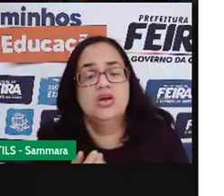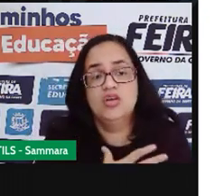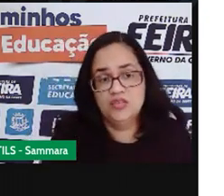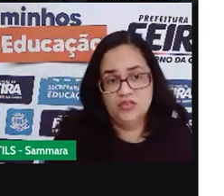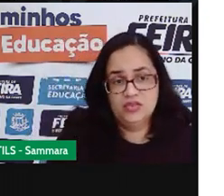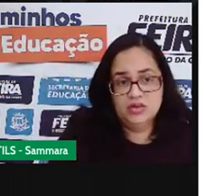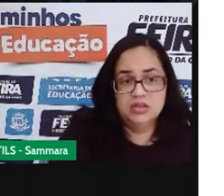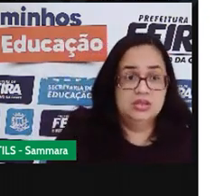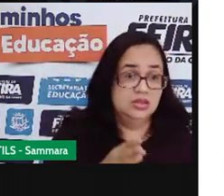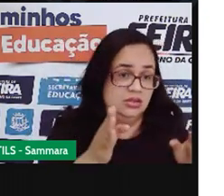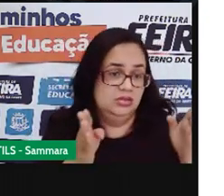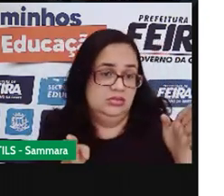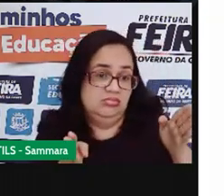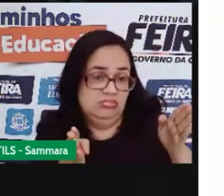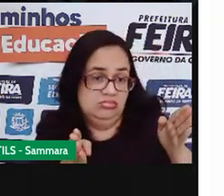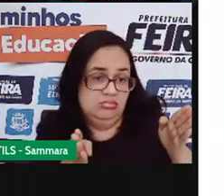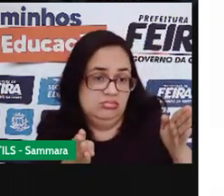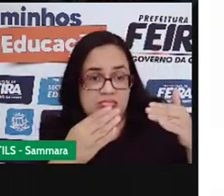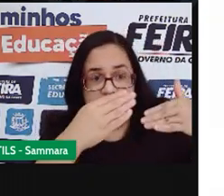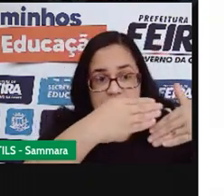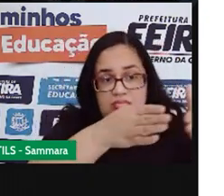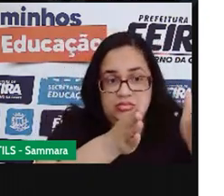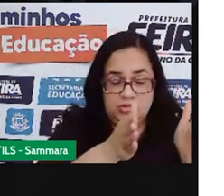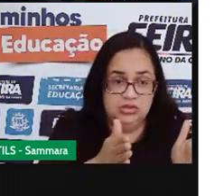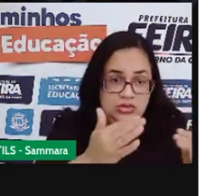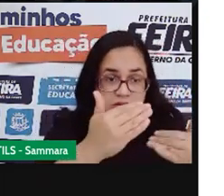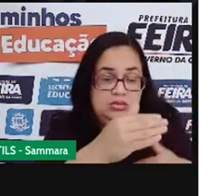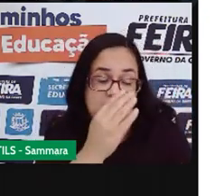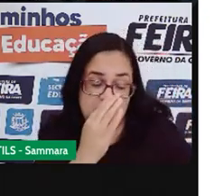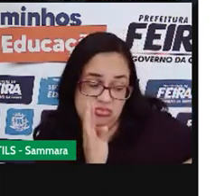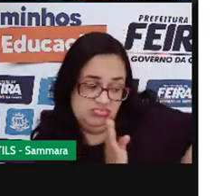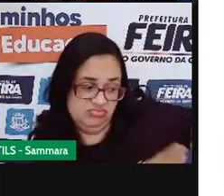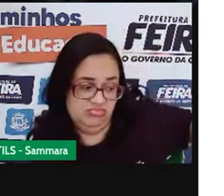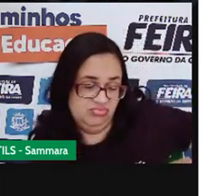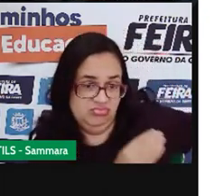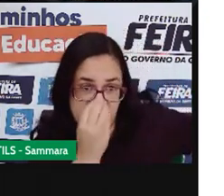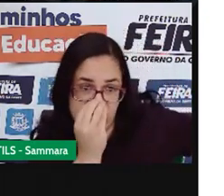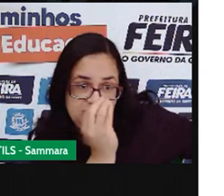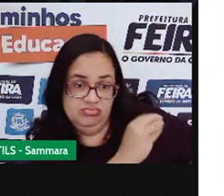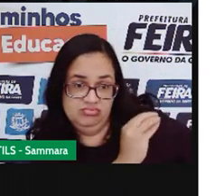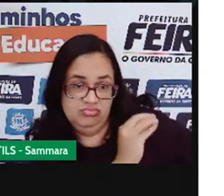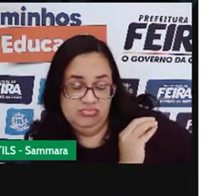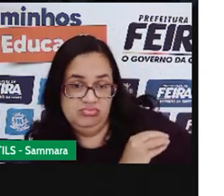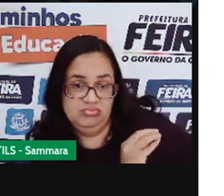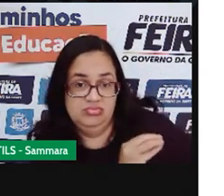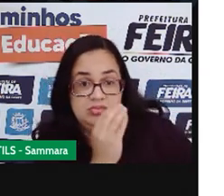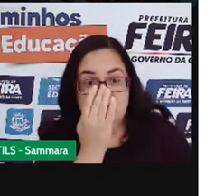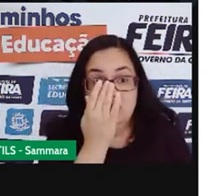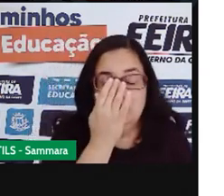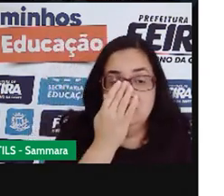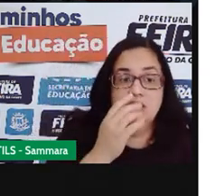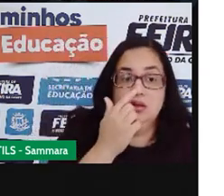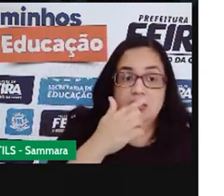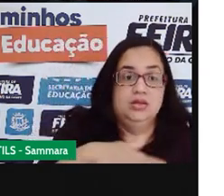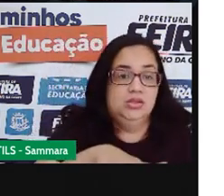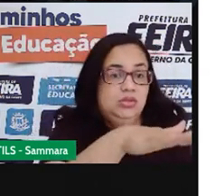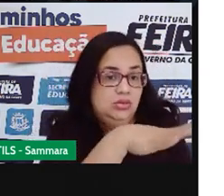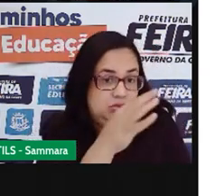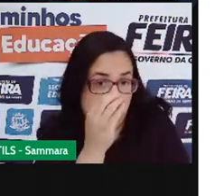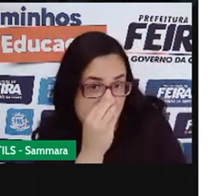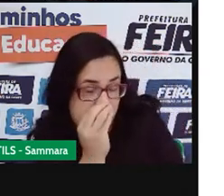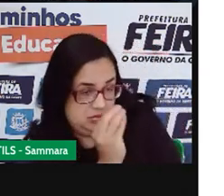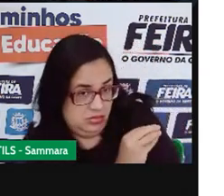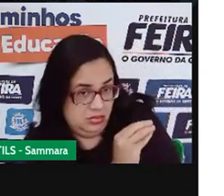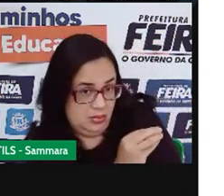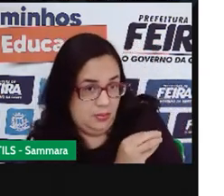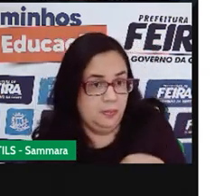filhotinhos indefesos nas caixas de papelão e abandonar nos bairros distantes, nos terrenos baldios.